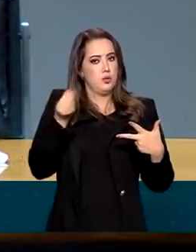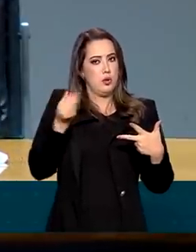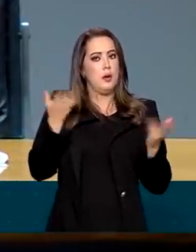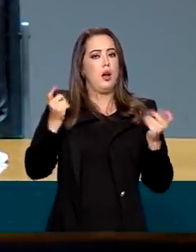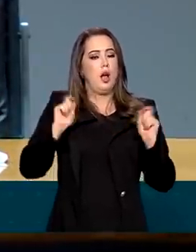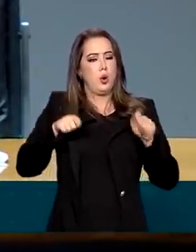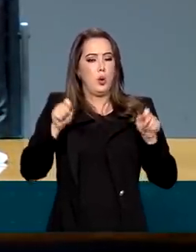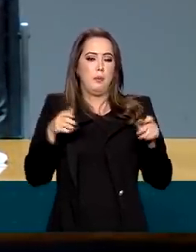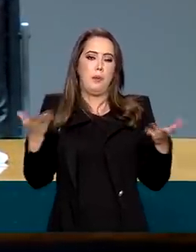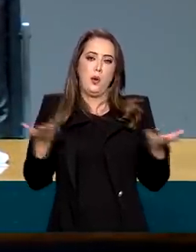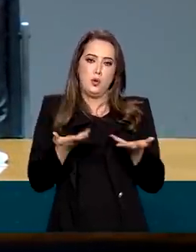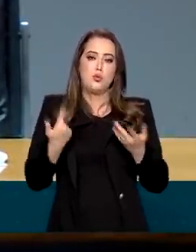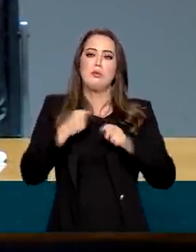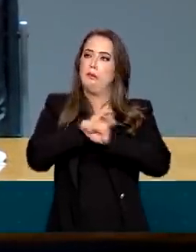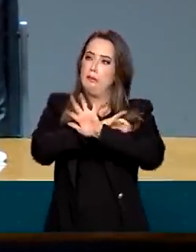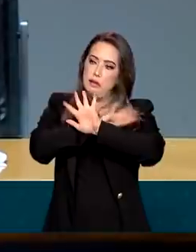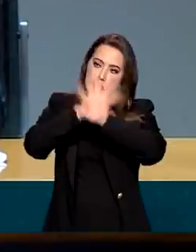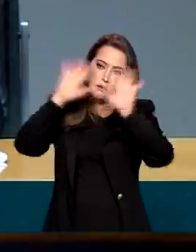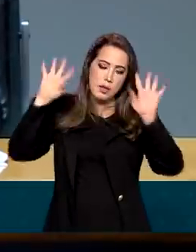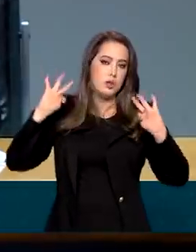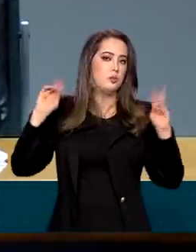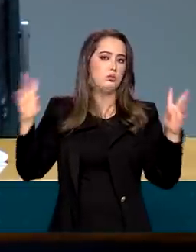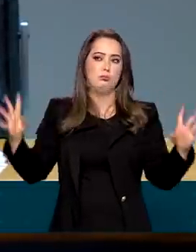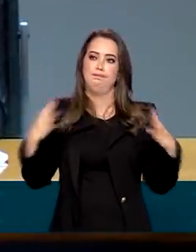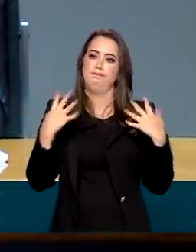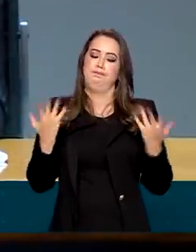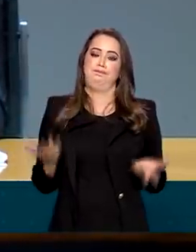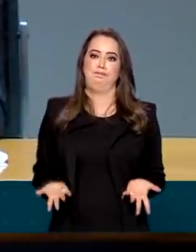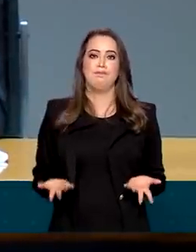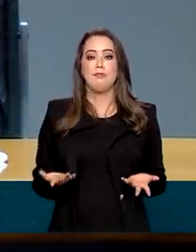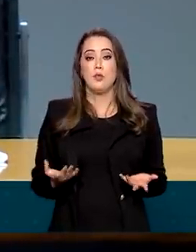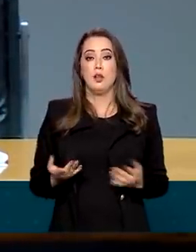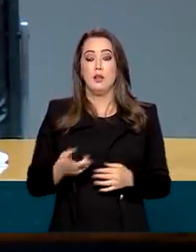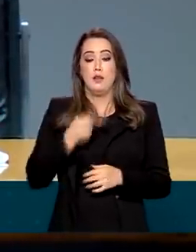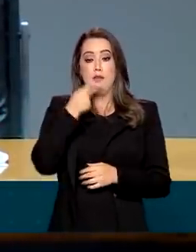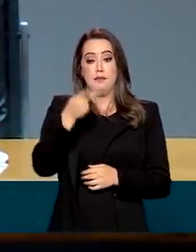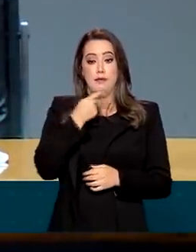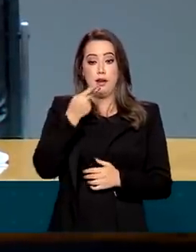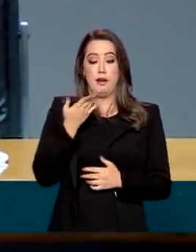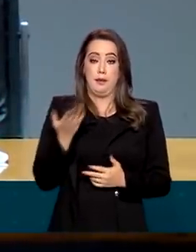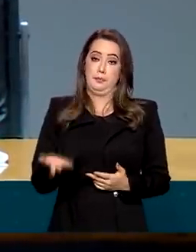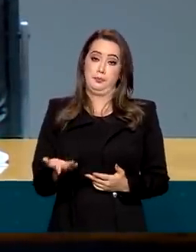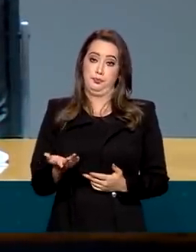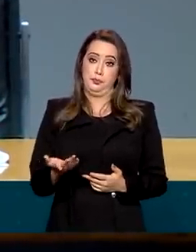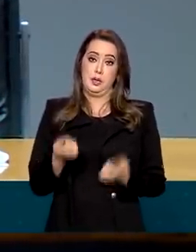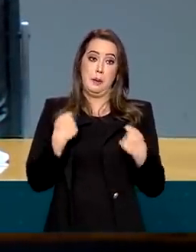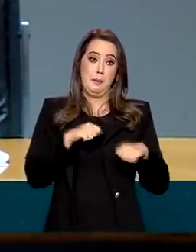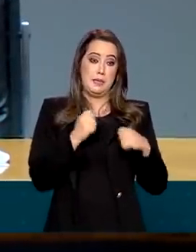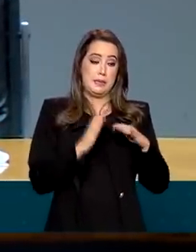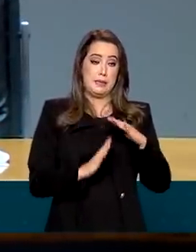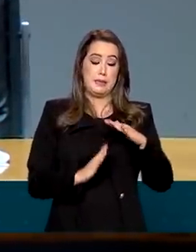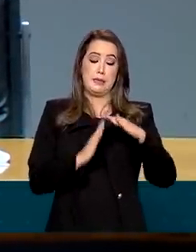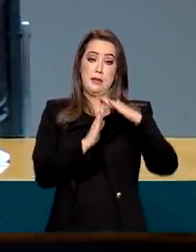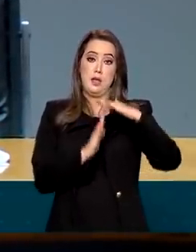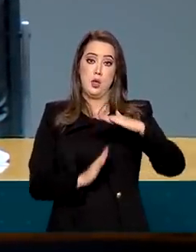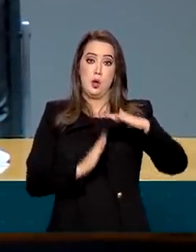com a maior transparência. Portanto, que eu disse, falei, olha, ou vamos fazer um extra-teto de 30,